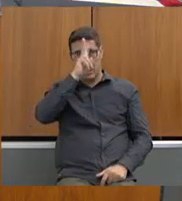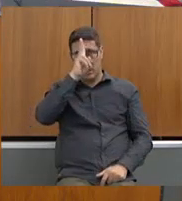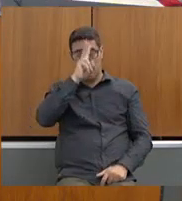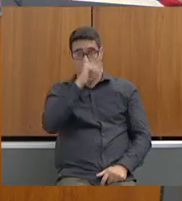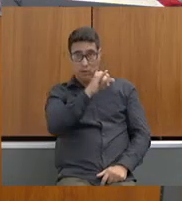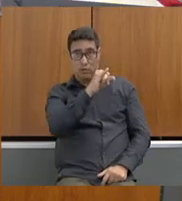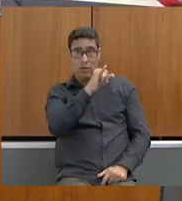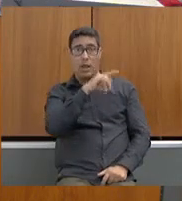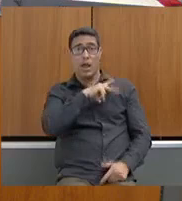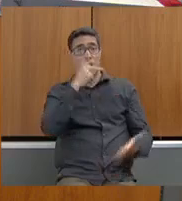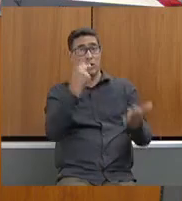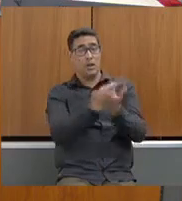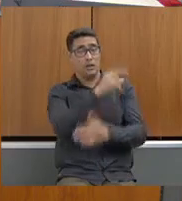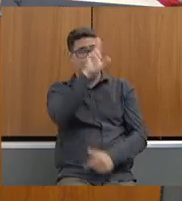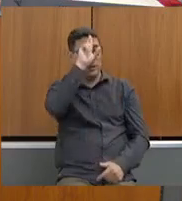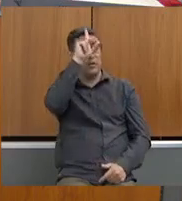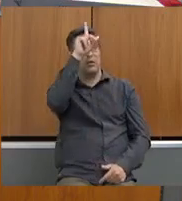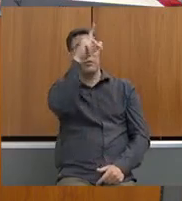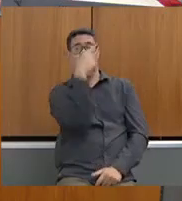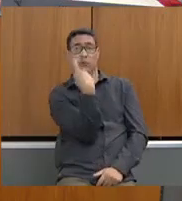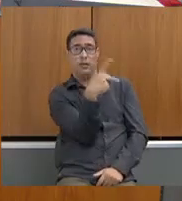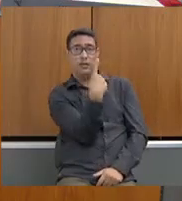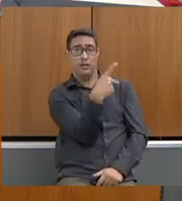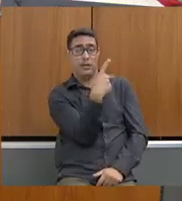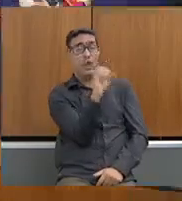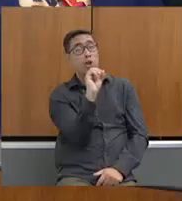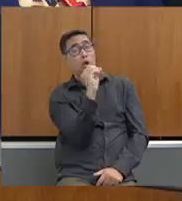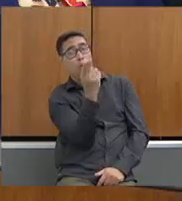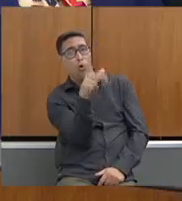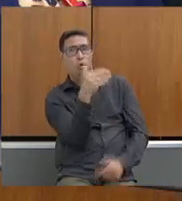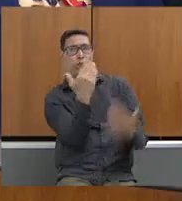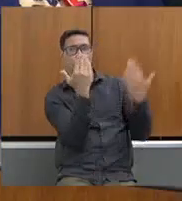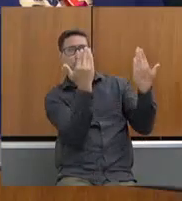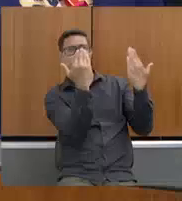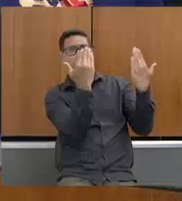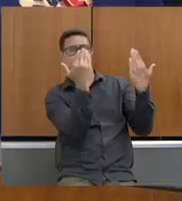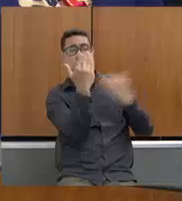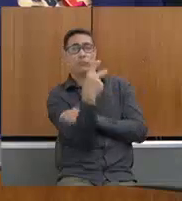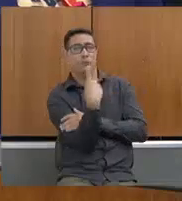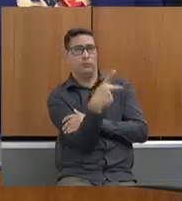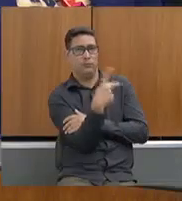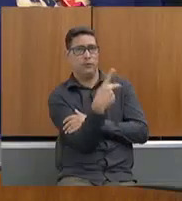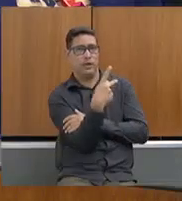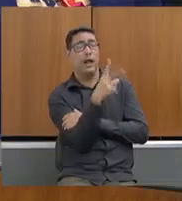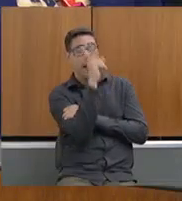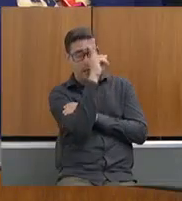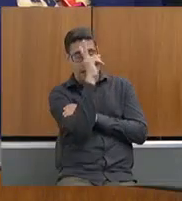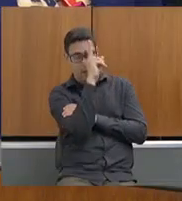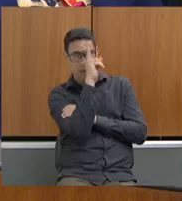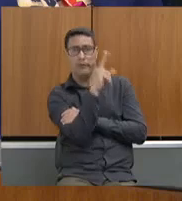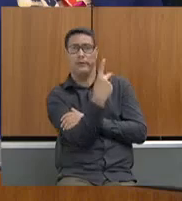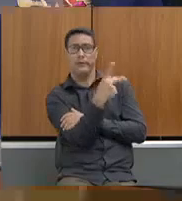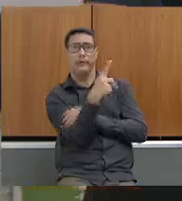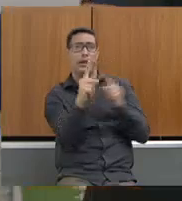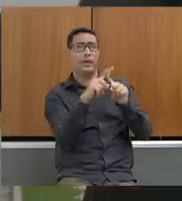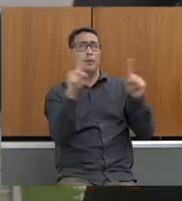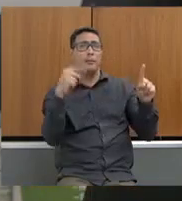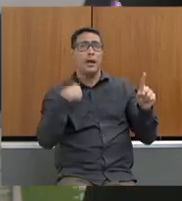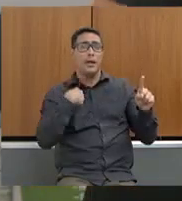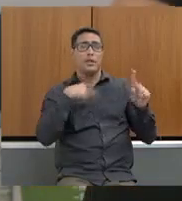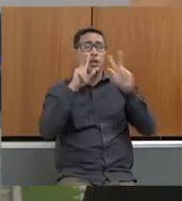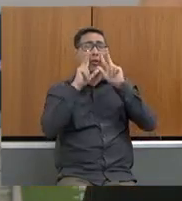falho de um servidor ou uma suspeita de um ato falho de um servidor ou de outros servidores. Mas dificilmente nós